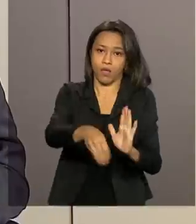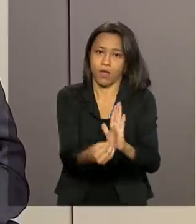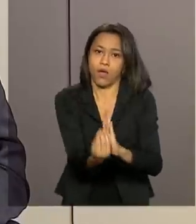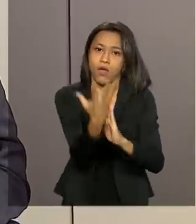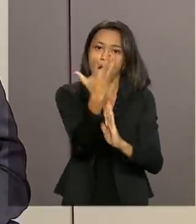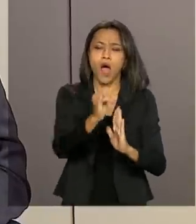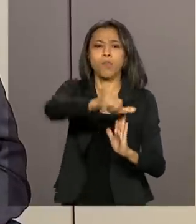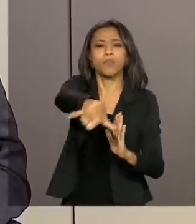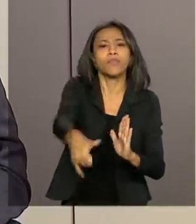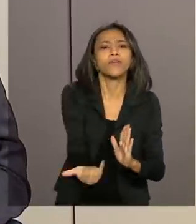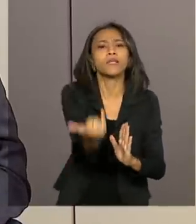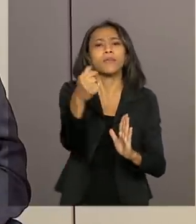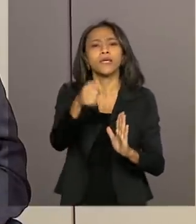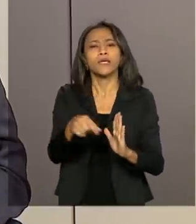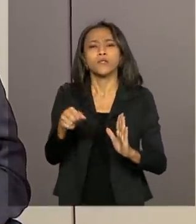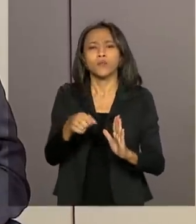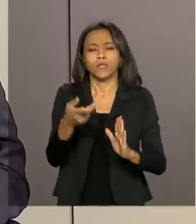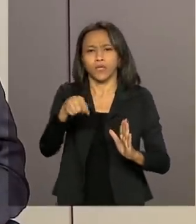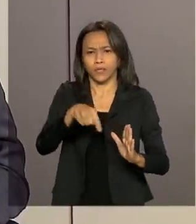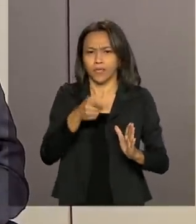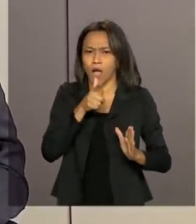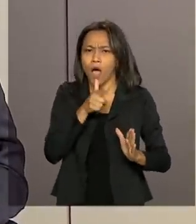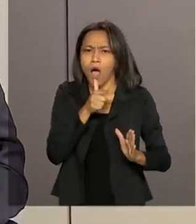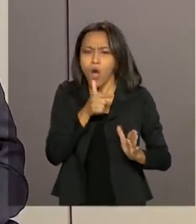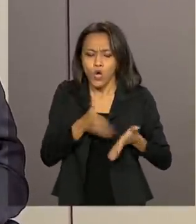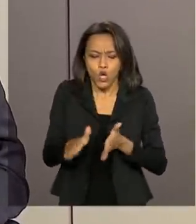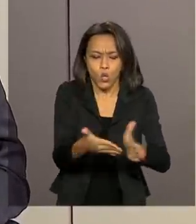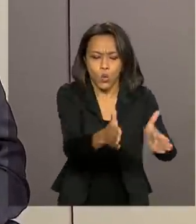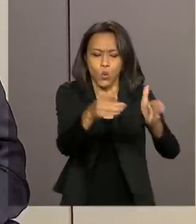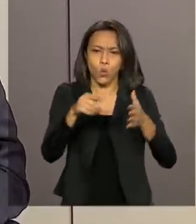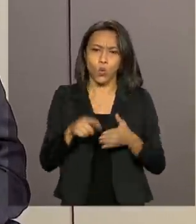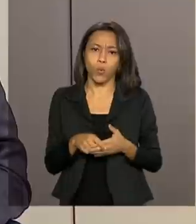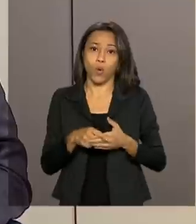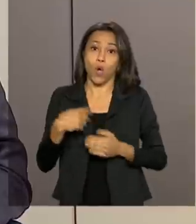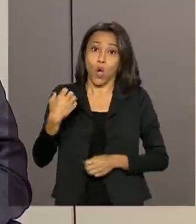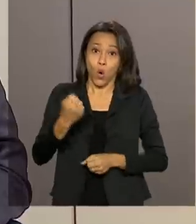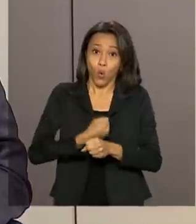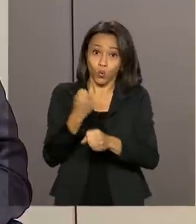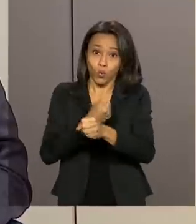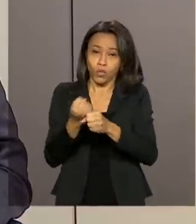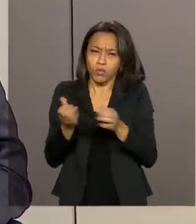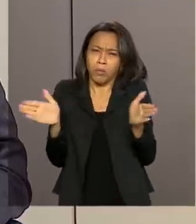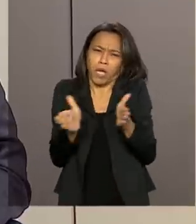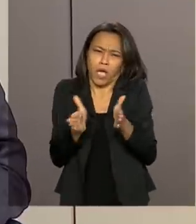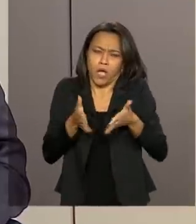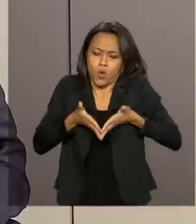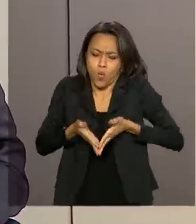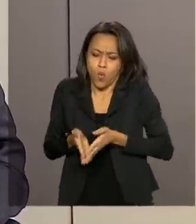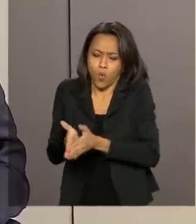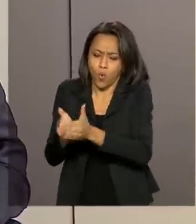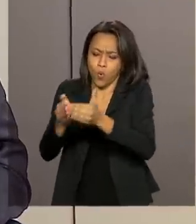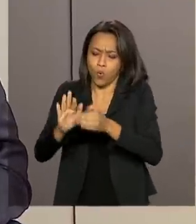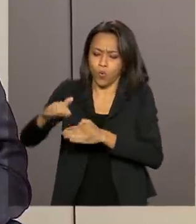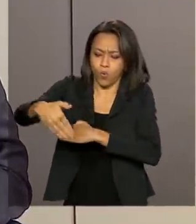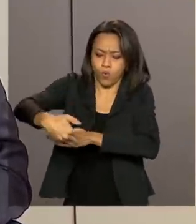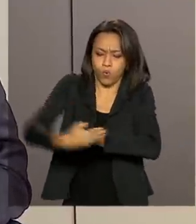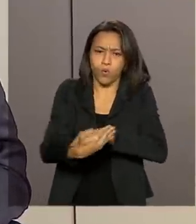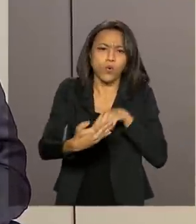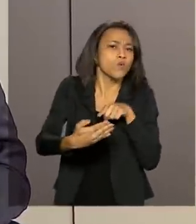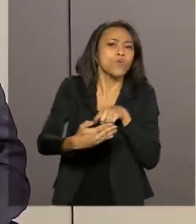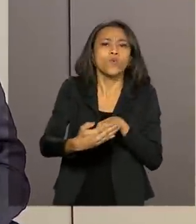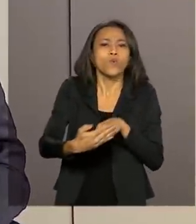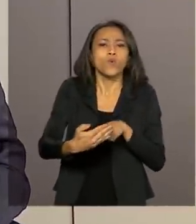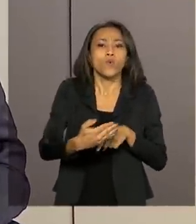aproveitamento das hidrovias, construção de portos nas pequenas localidades da Amazônia, pequenos portos